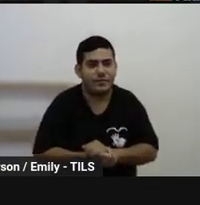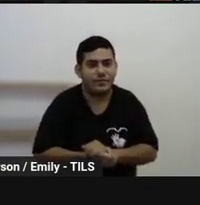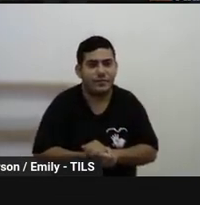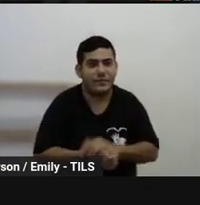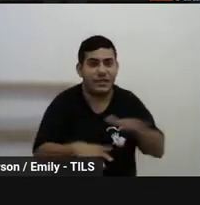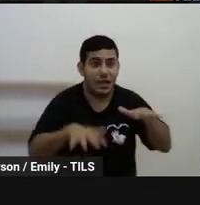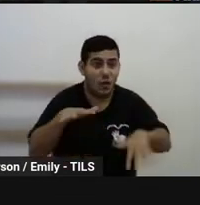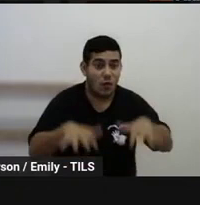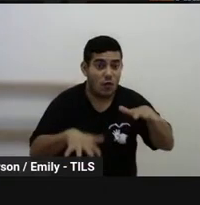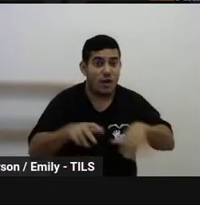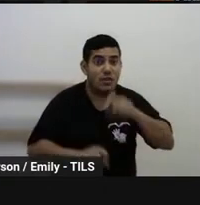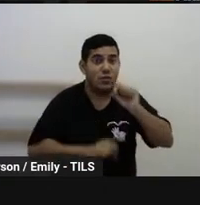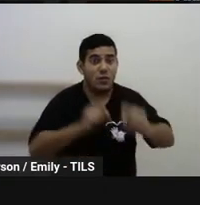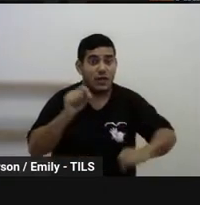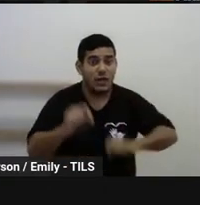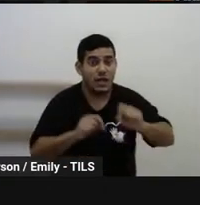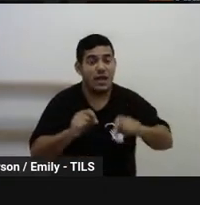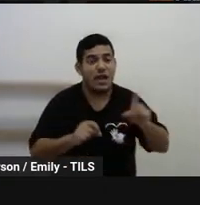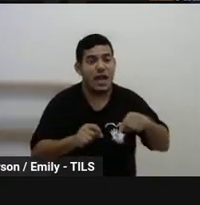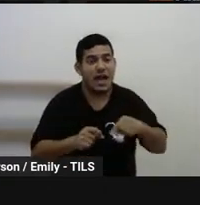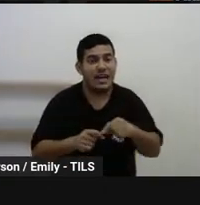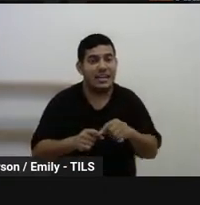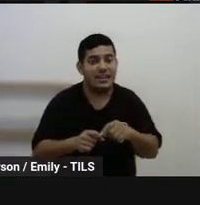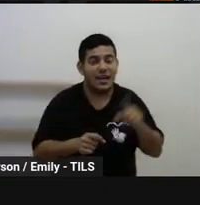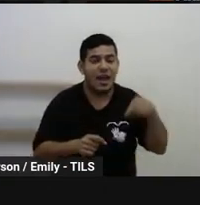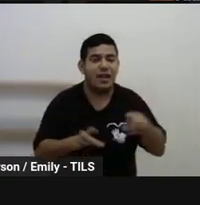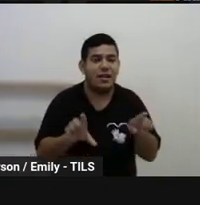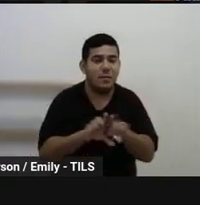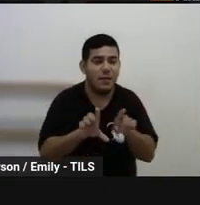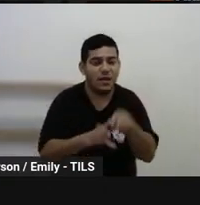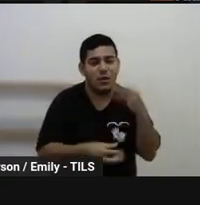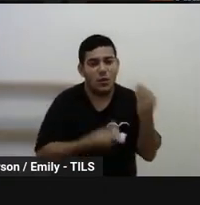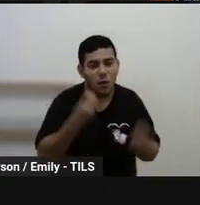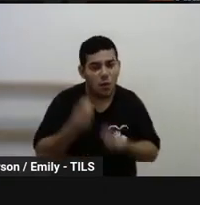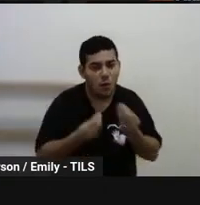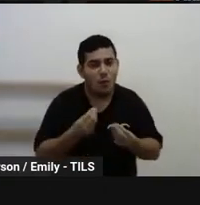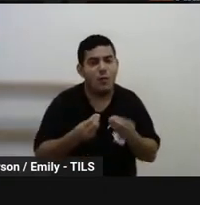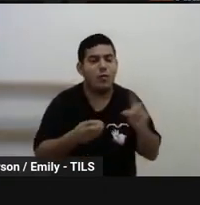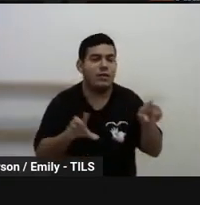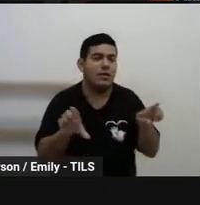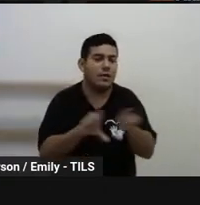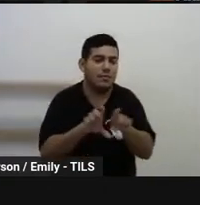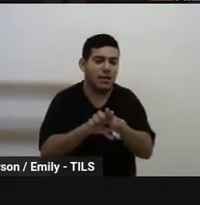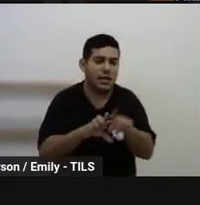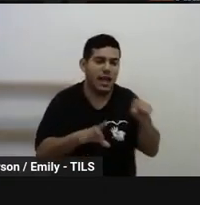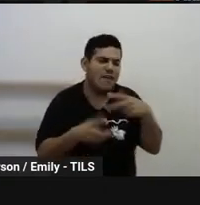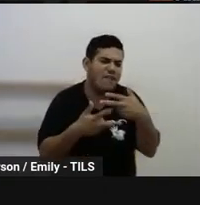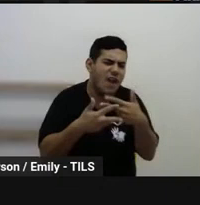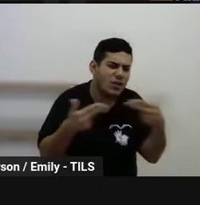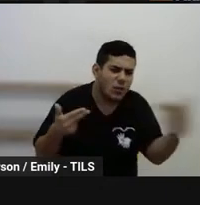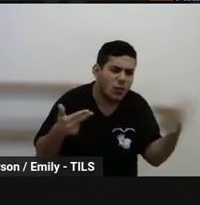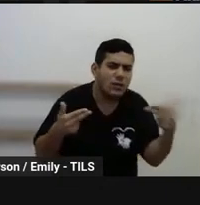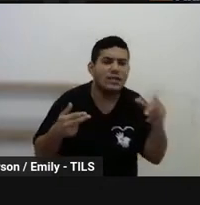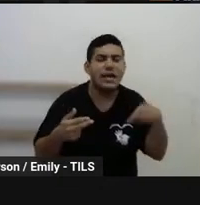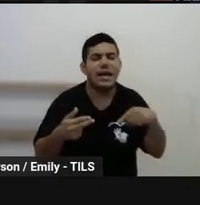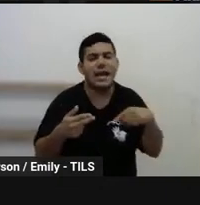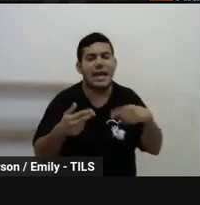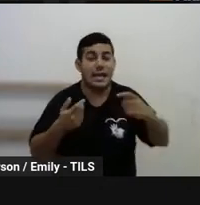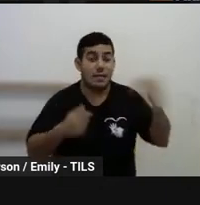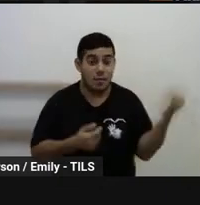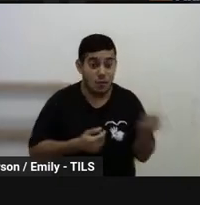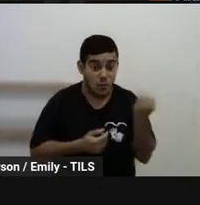talvez pensar em algum material a ser desenvolvido por ele, né? Enfim, isso também é